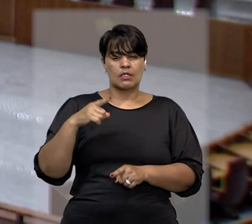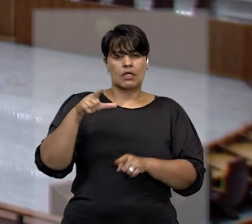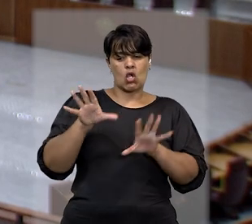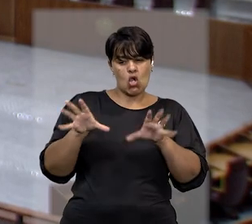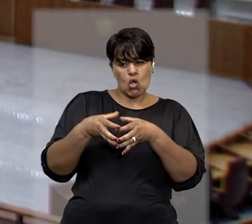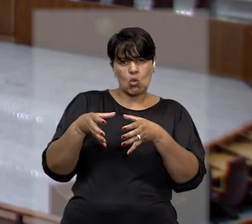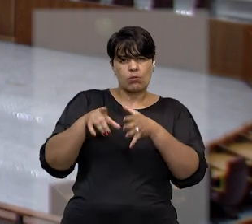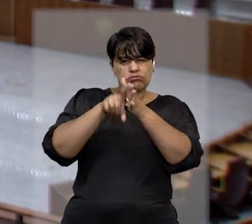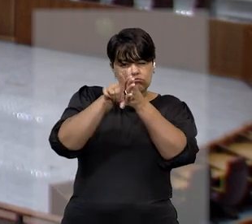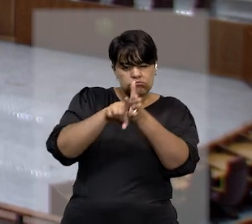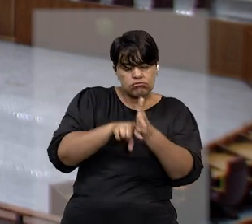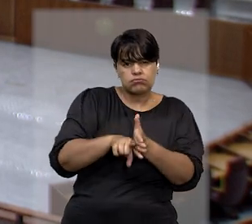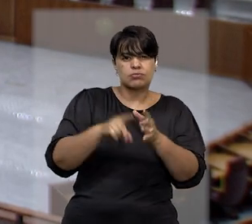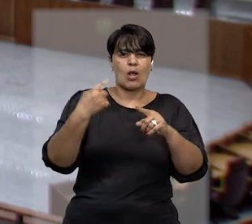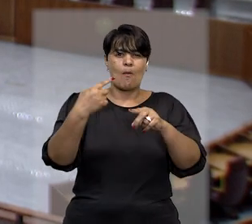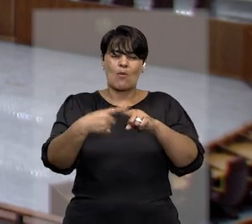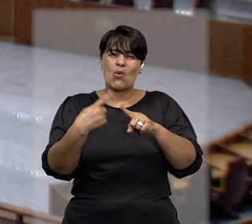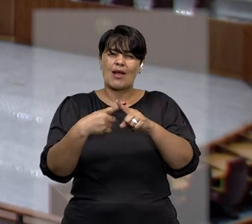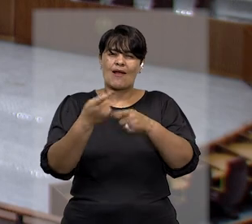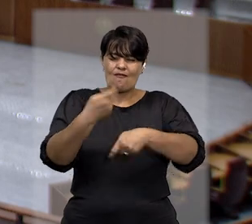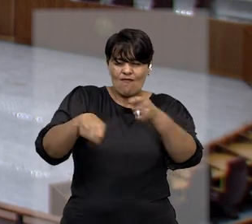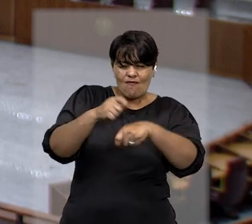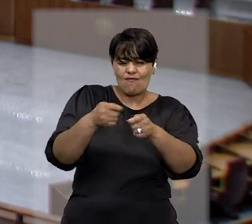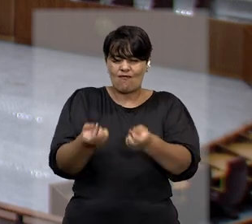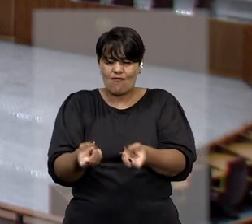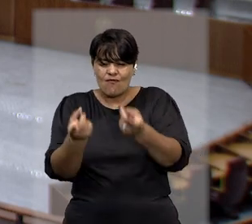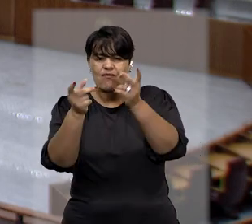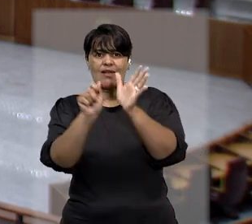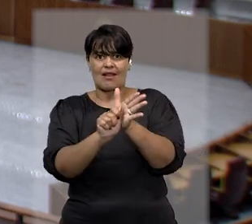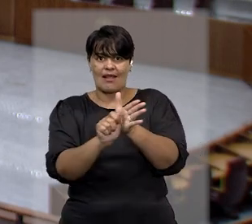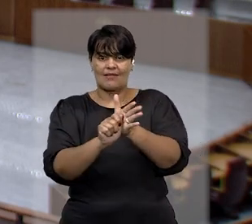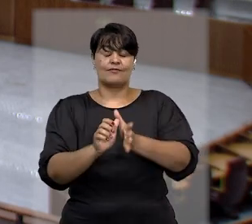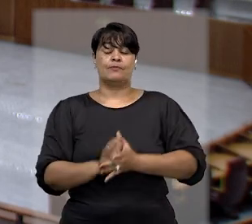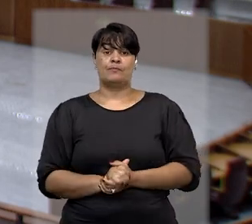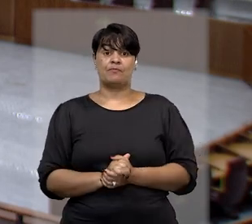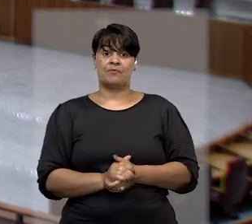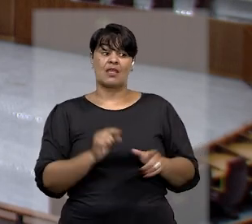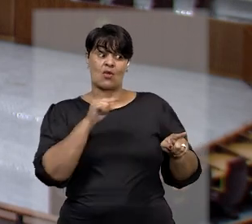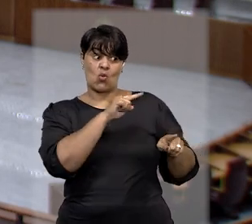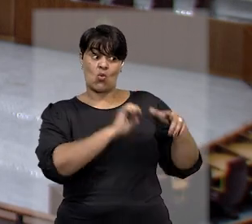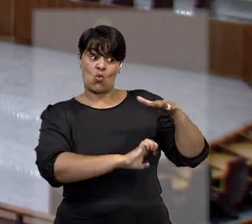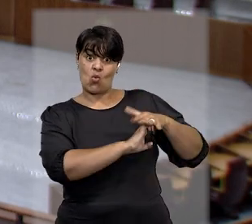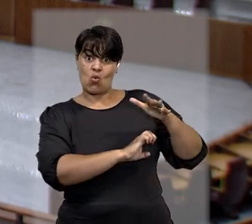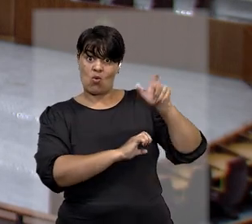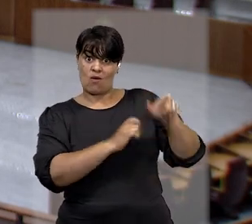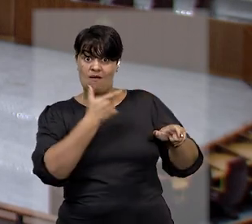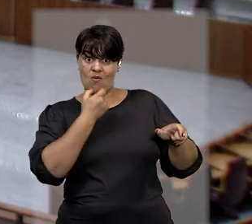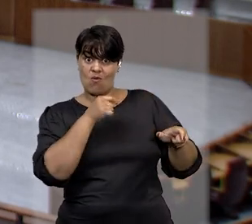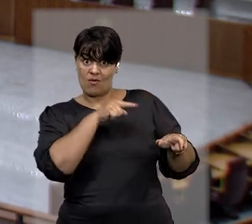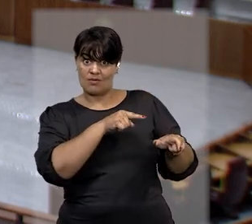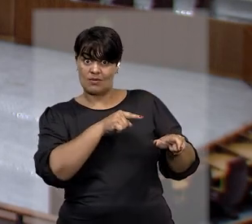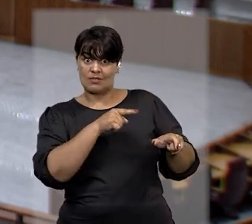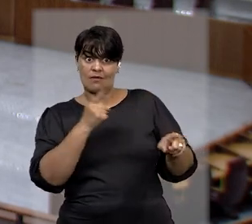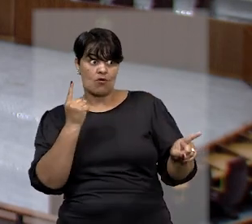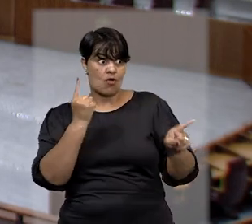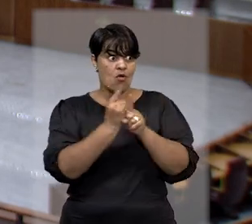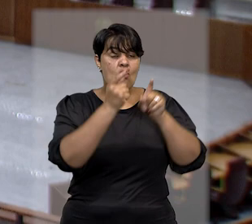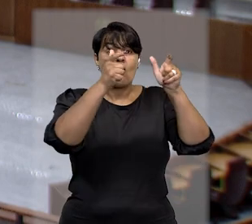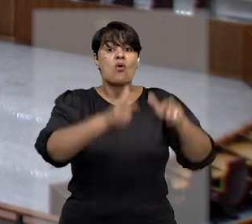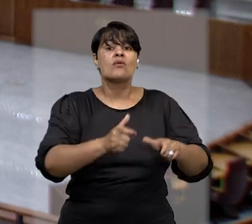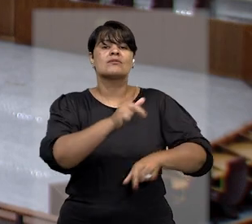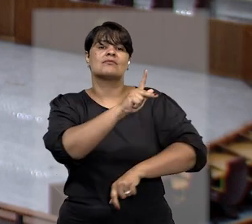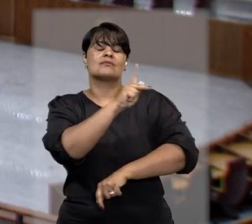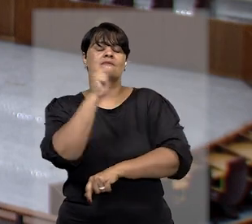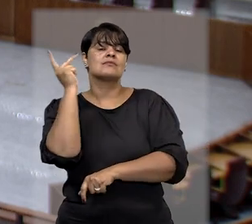O empresário que estava foragido foi encontrado e preso em São Paulo. A defesa impetrou habeas corpus no